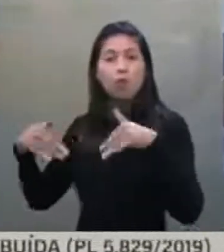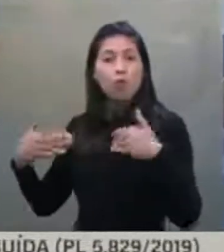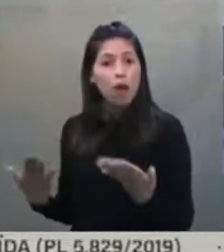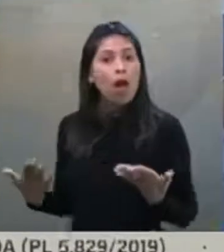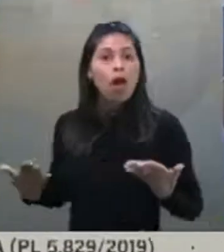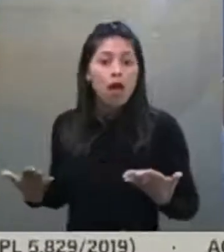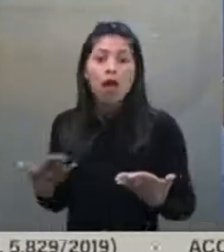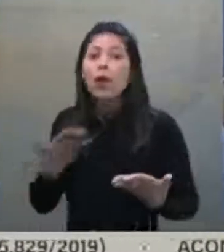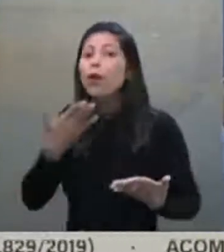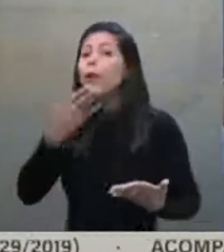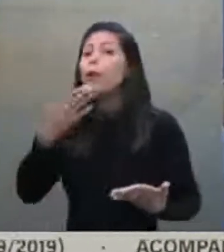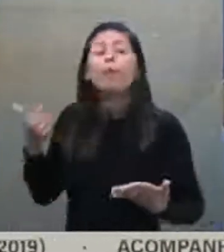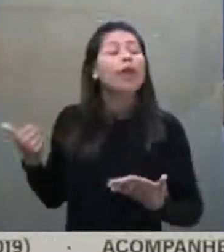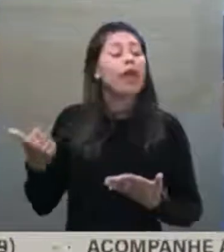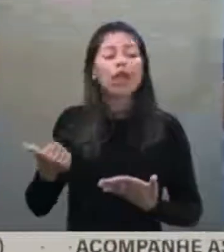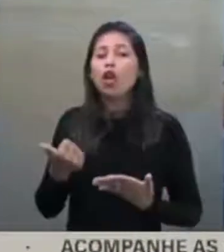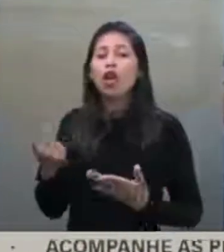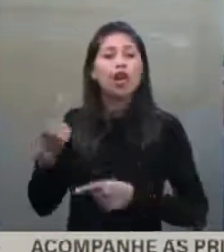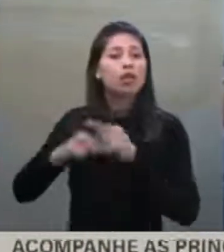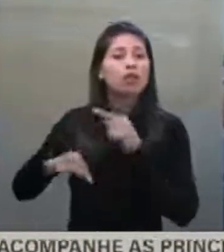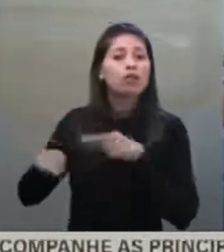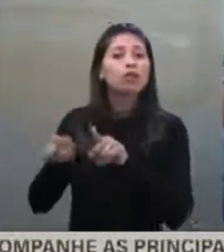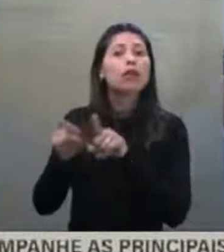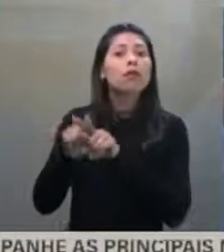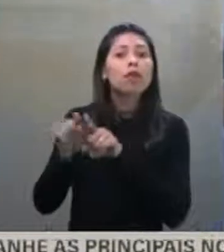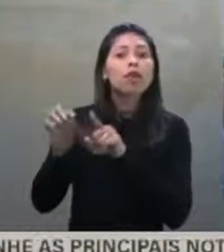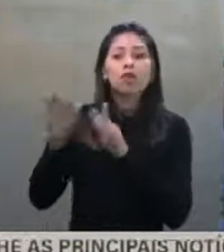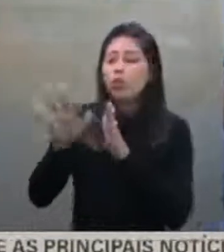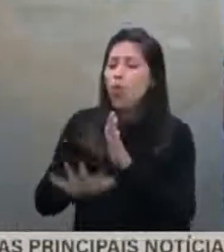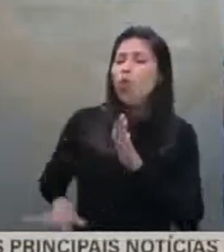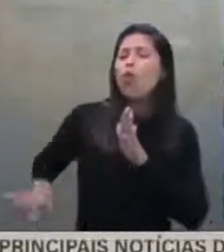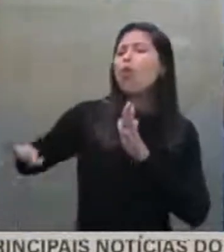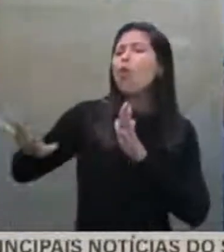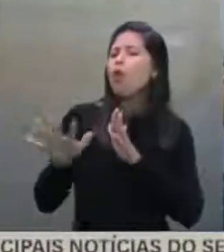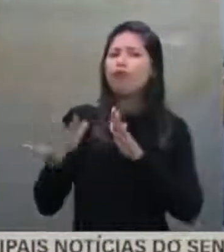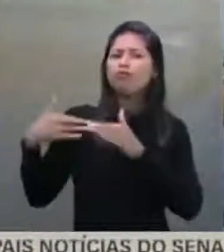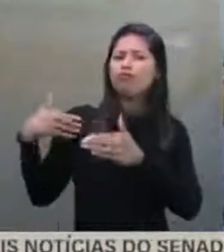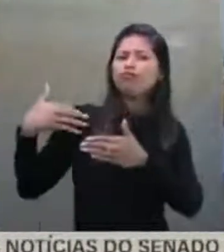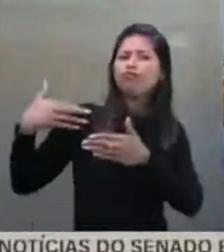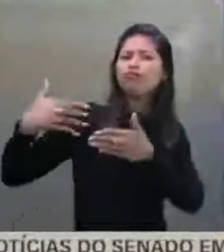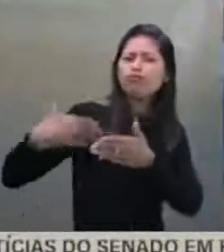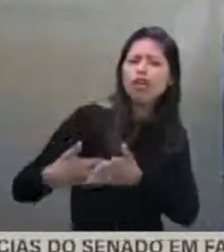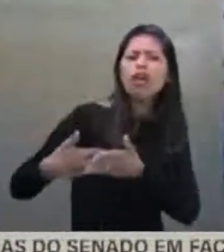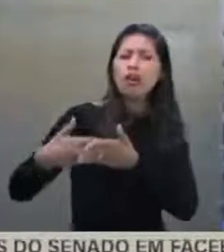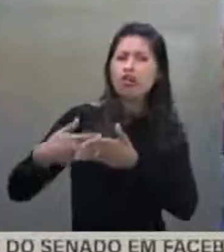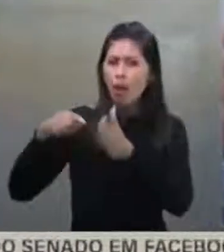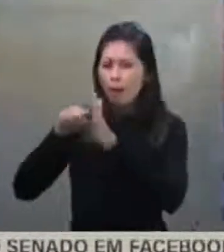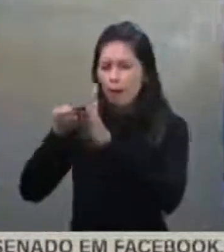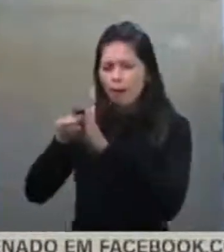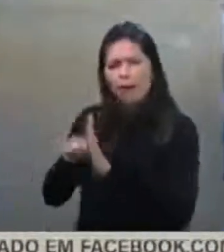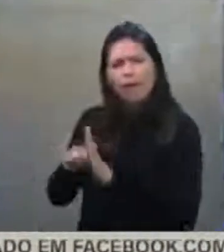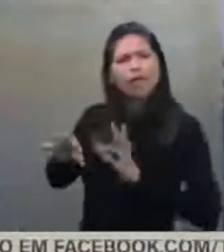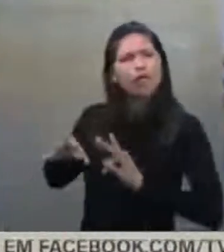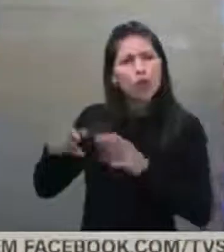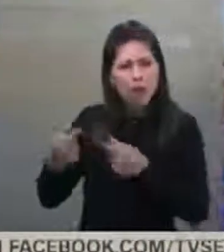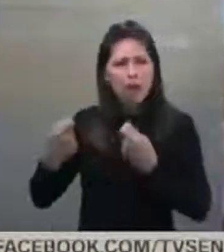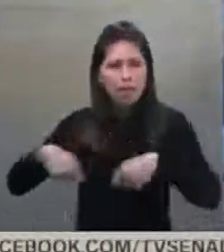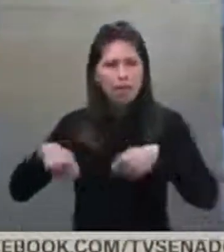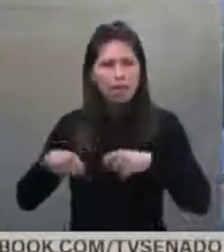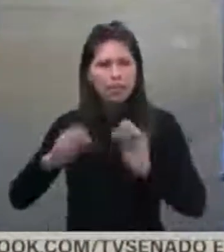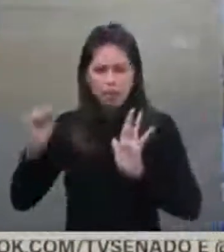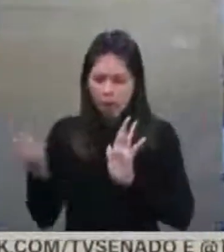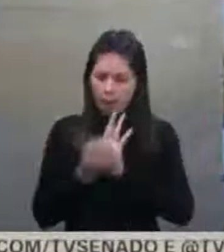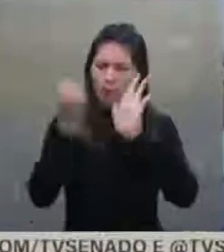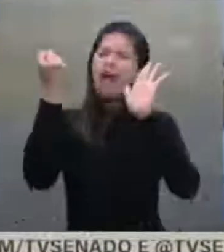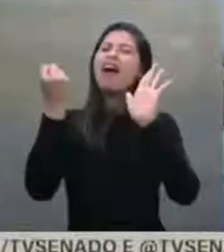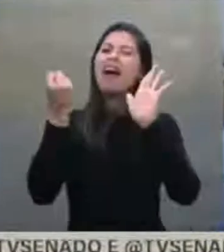saber jurídico, uma reputação ilibada, pelo que a gente pôde pesquisar, agora tem uma simbologia muito